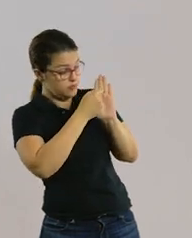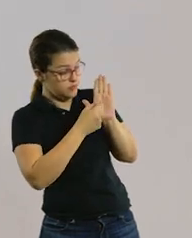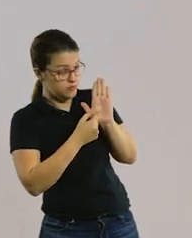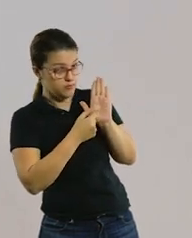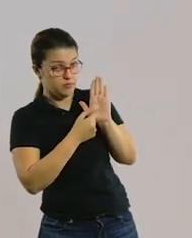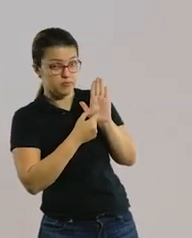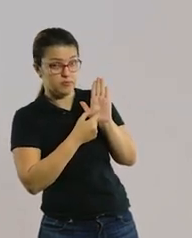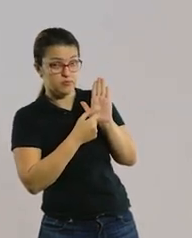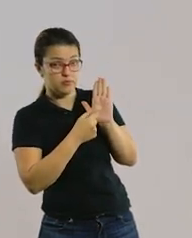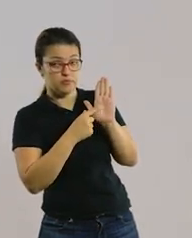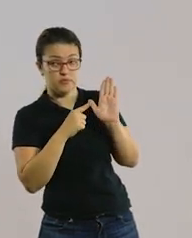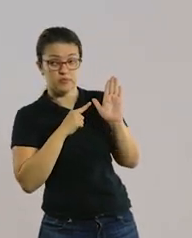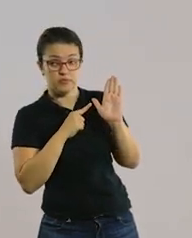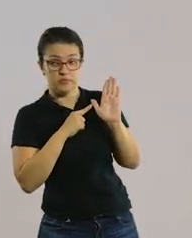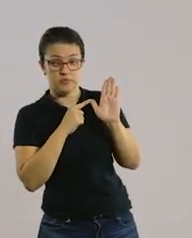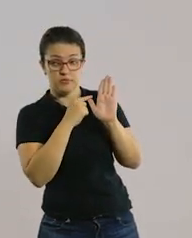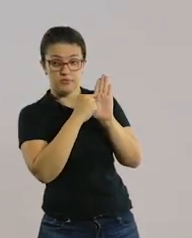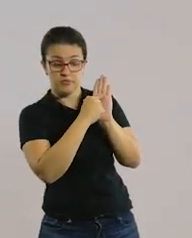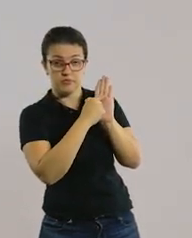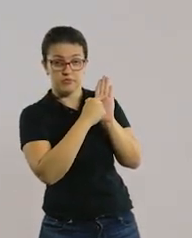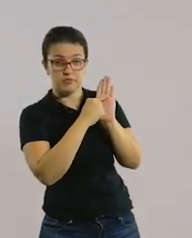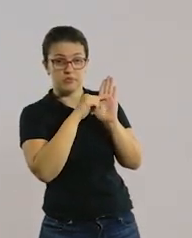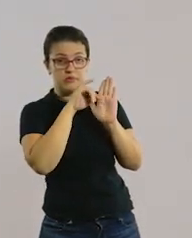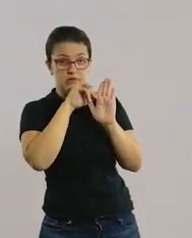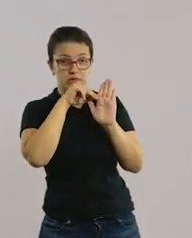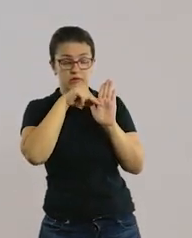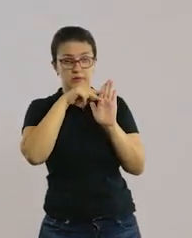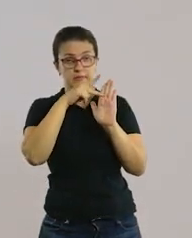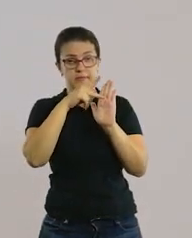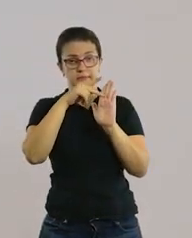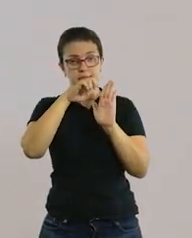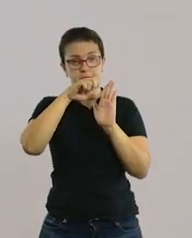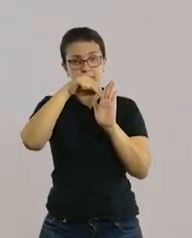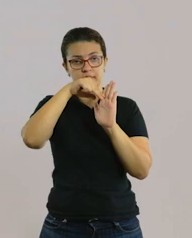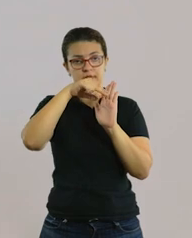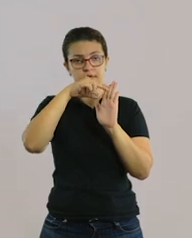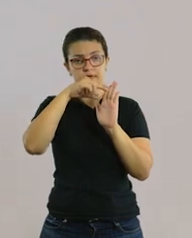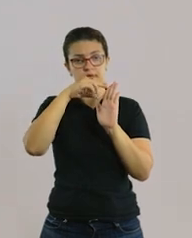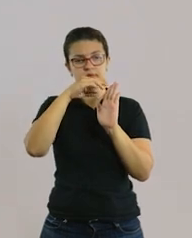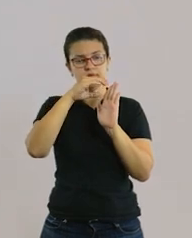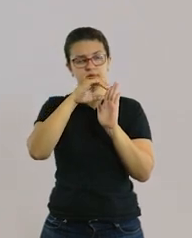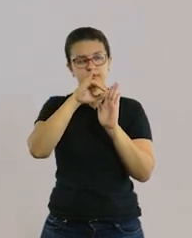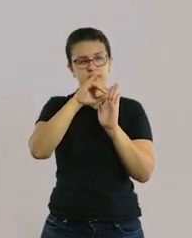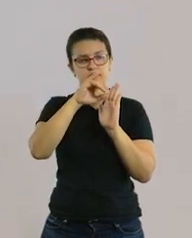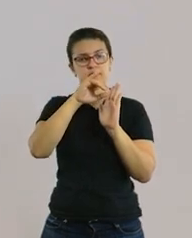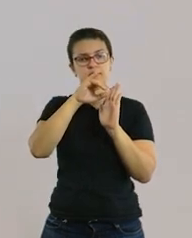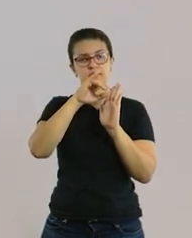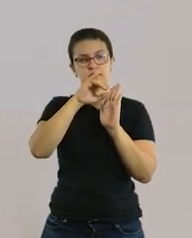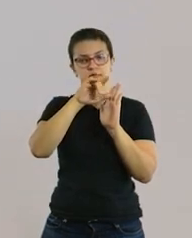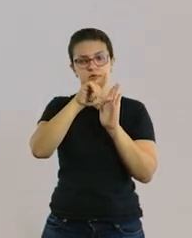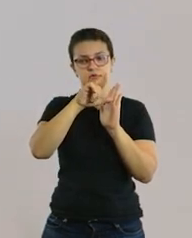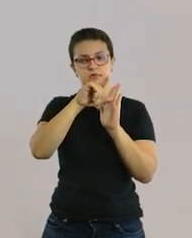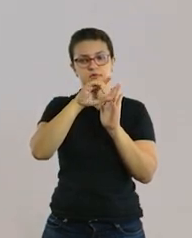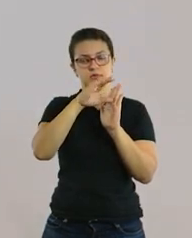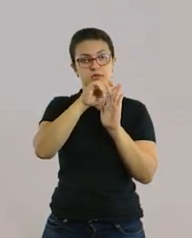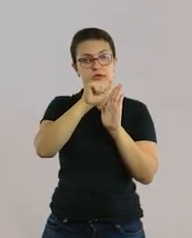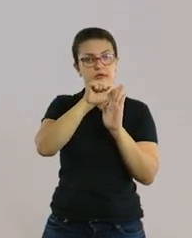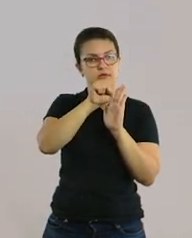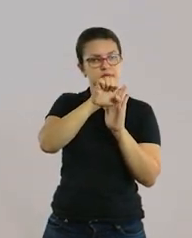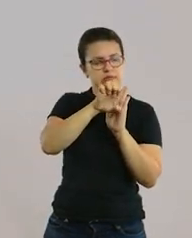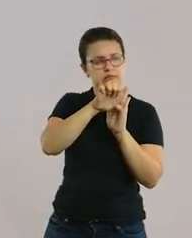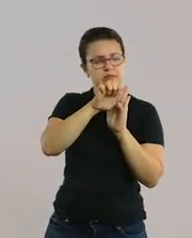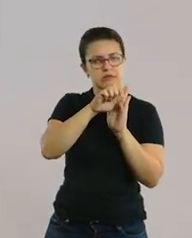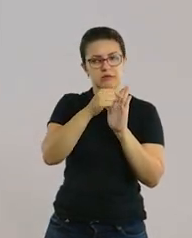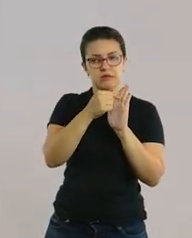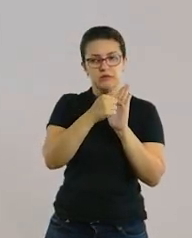Na primeira coluna, lá na primeira linha, vocês vão escrever In Pencil Case. E na segunda coluna, vocês vão escrever Out Pencil